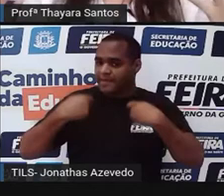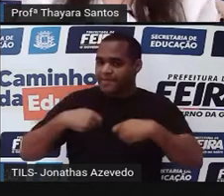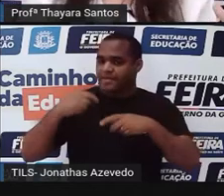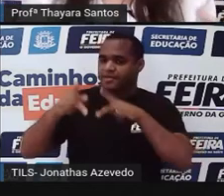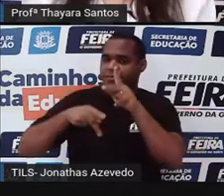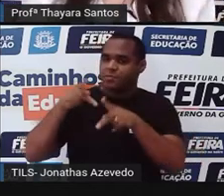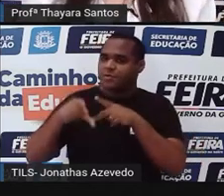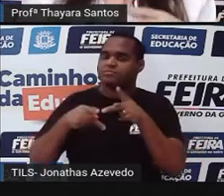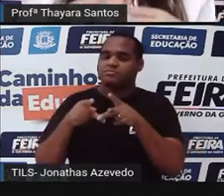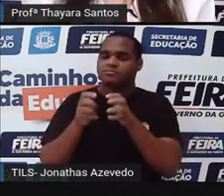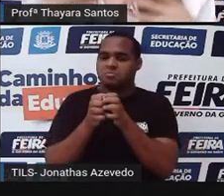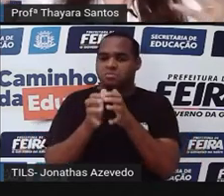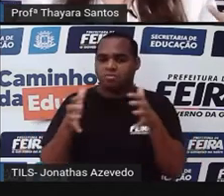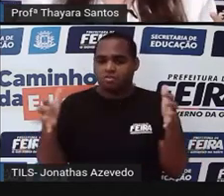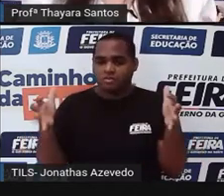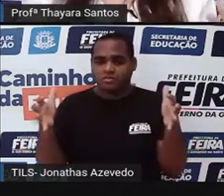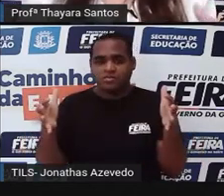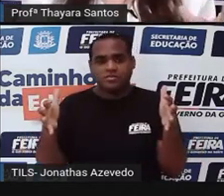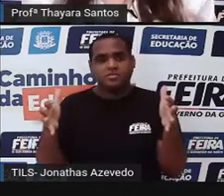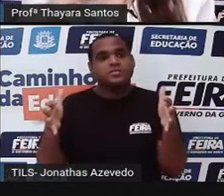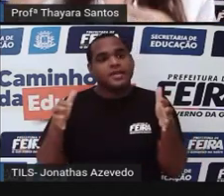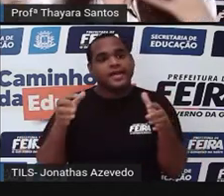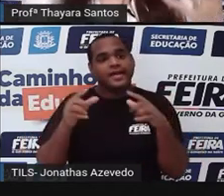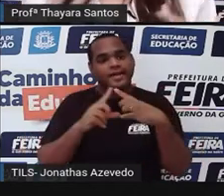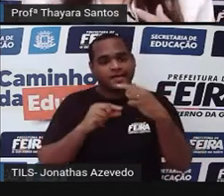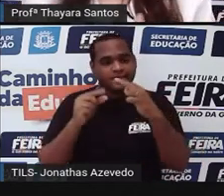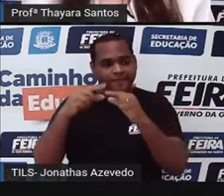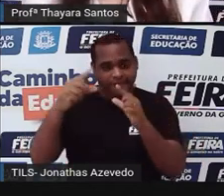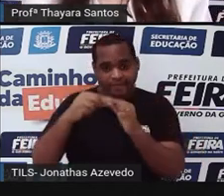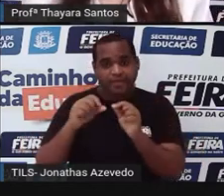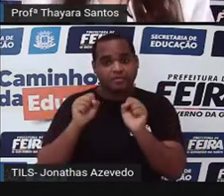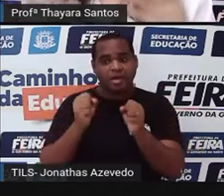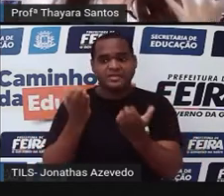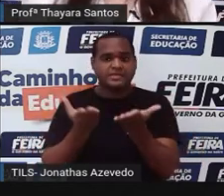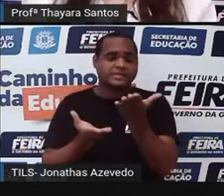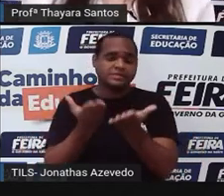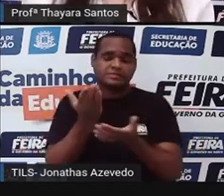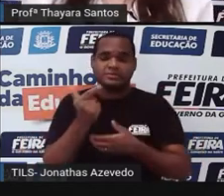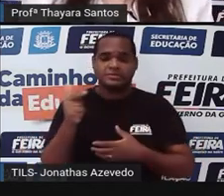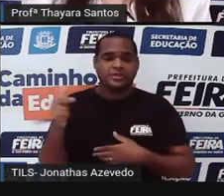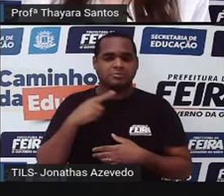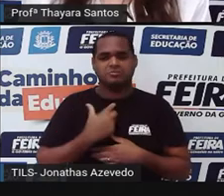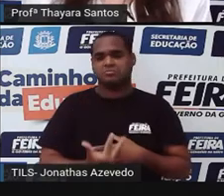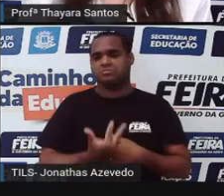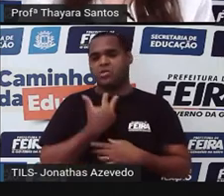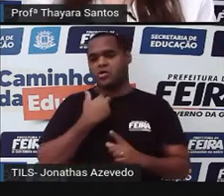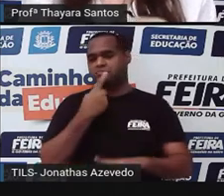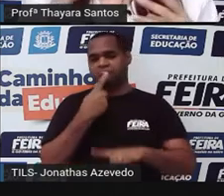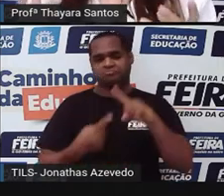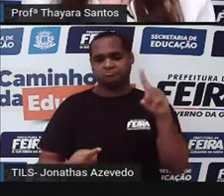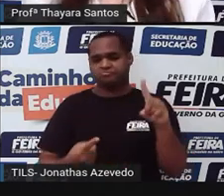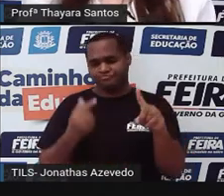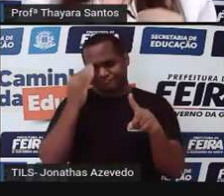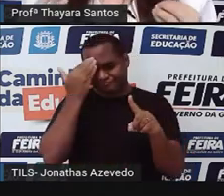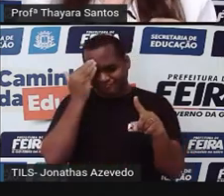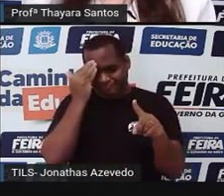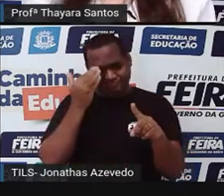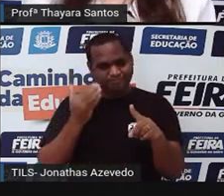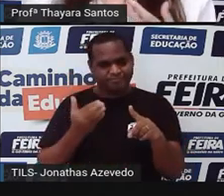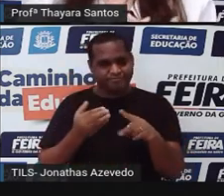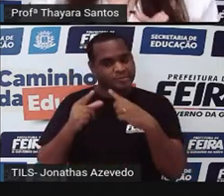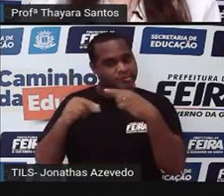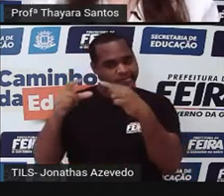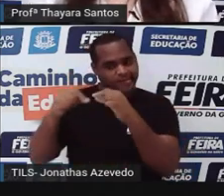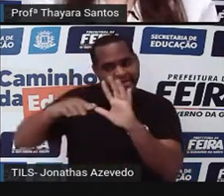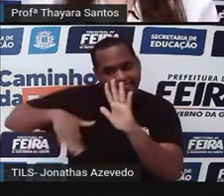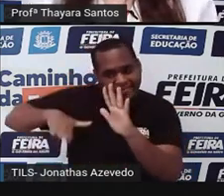controlada. Se tiver uma superpopulação de estrelas, vai gerar um desequilíbrio. A gente não pode fazer isso, né gente? Então, esse daí